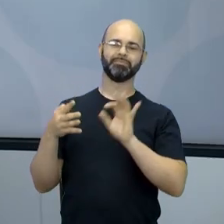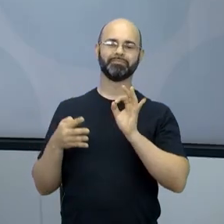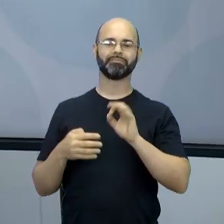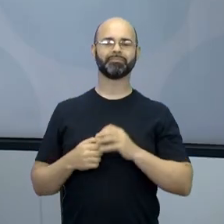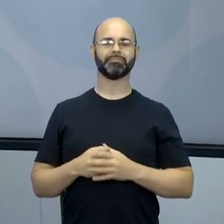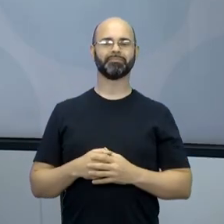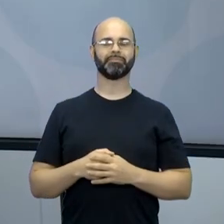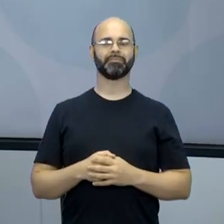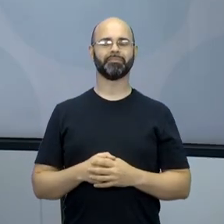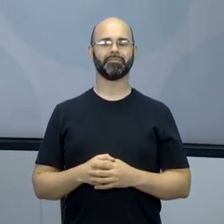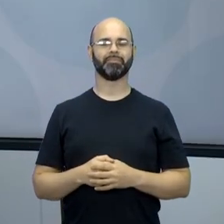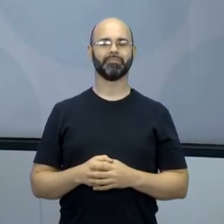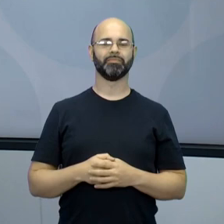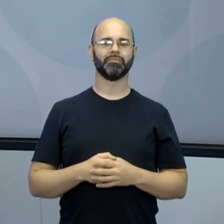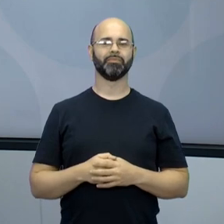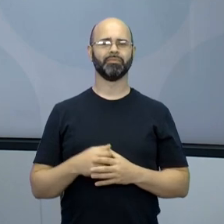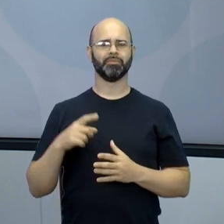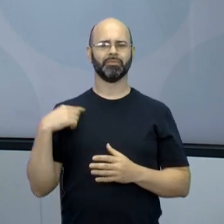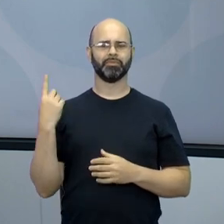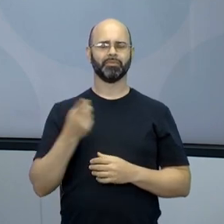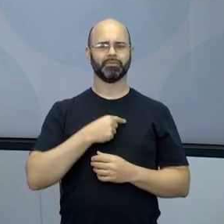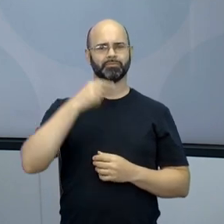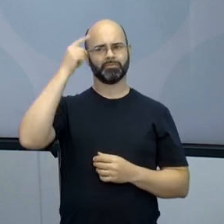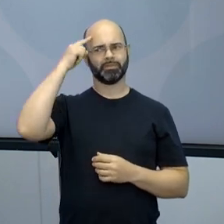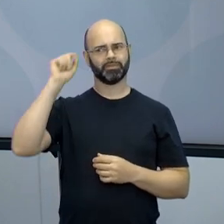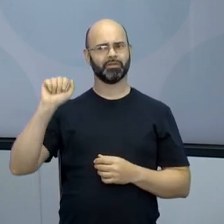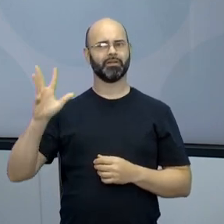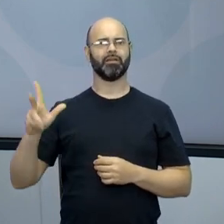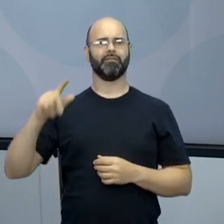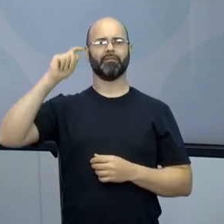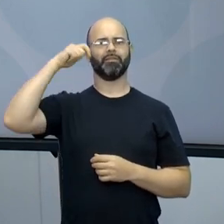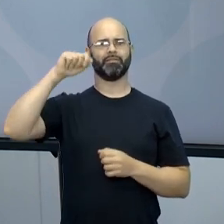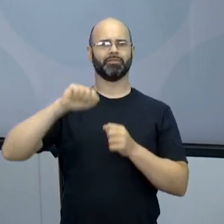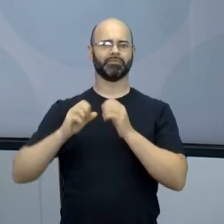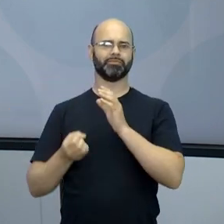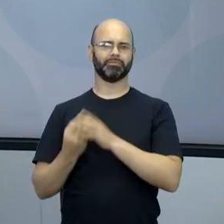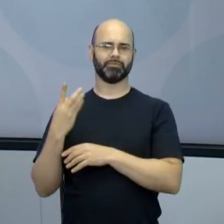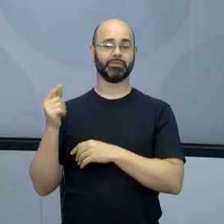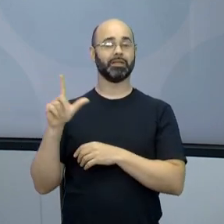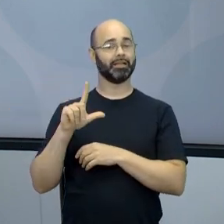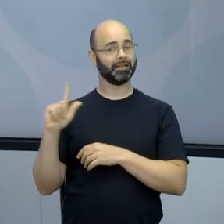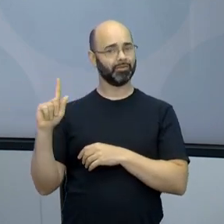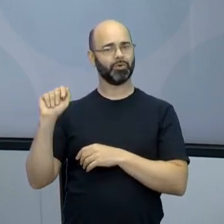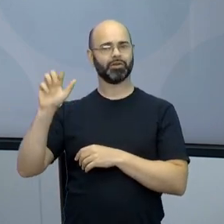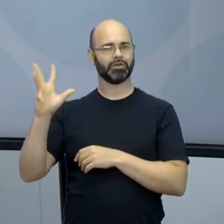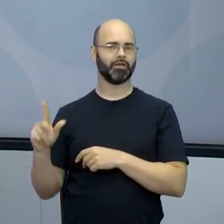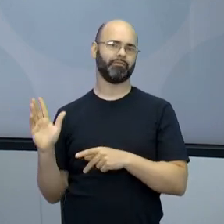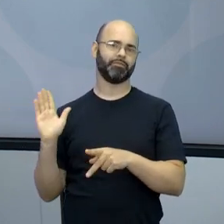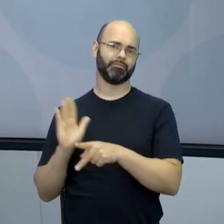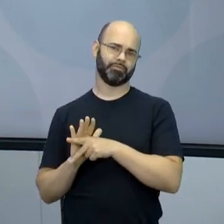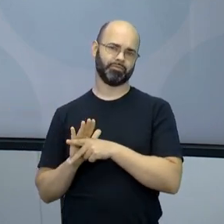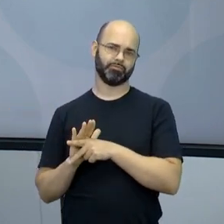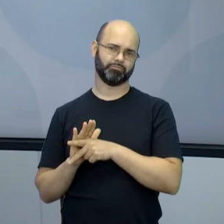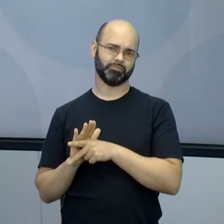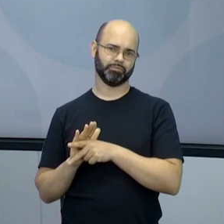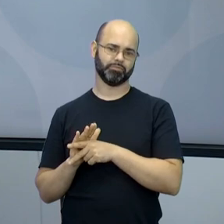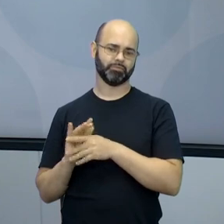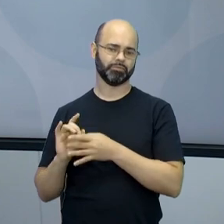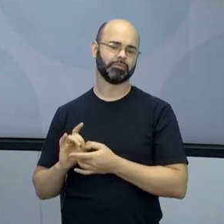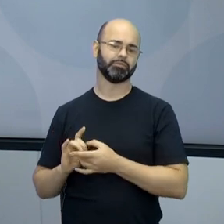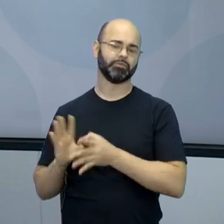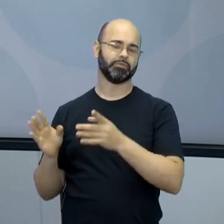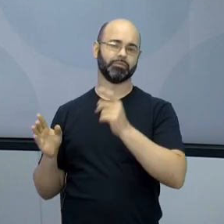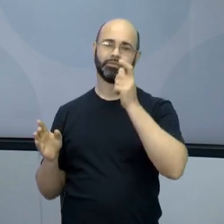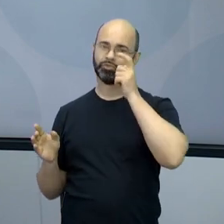Só que a gente tem que pensar em filmes que são feitos na África. África. E com a linguagem africana, e eles estão disponíveis, dá para assistir.